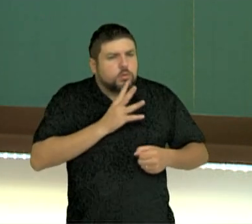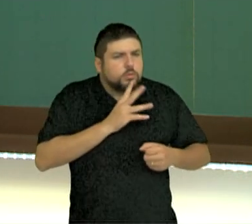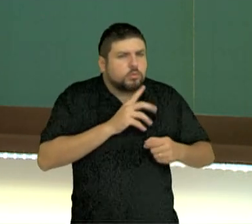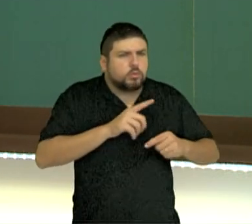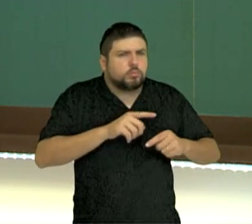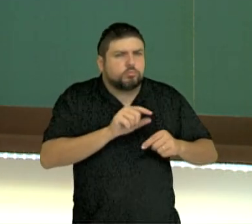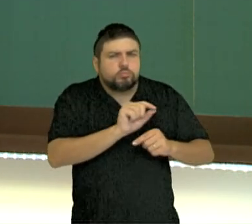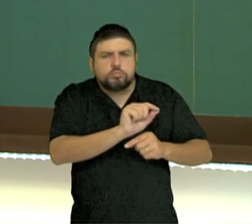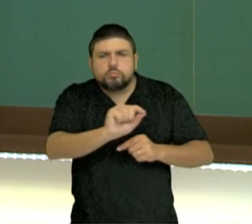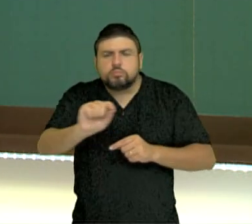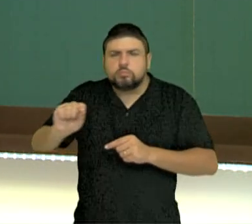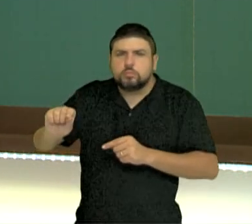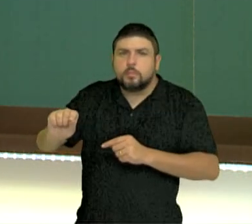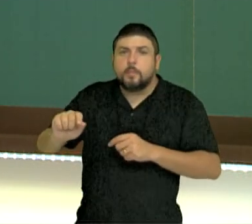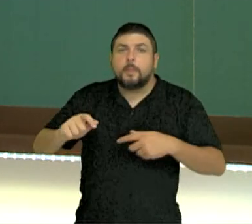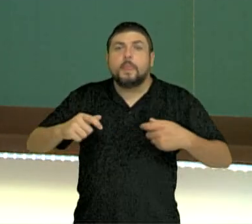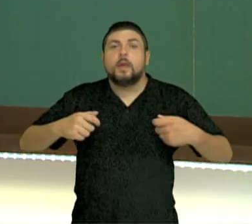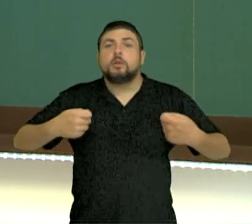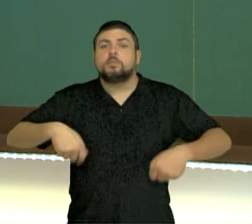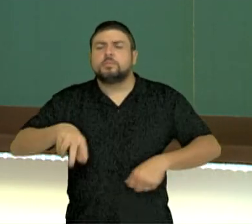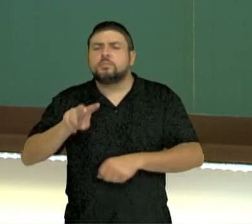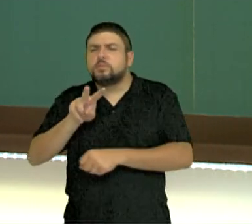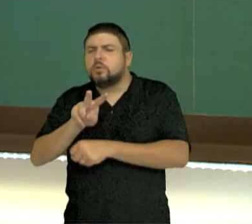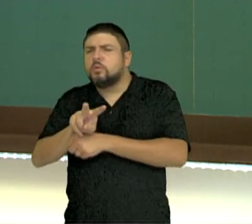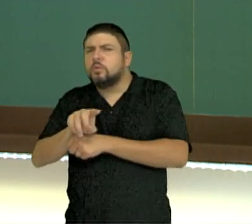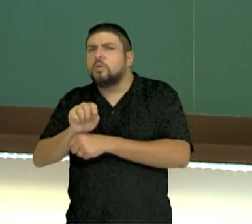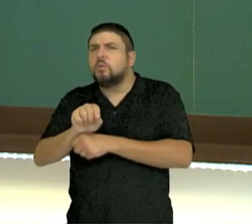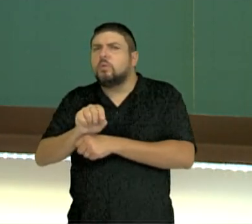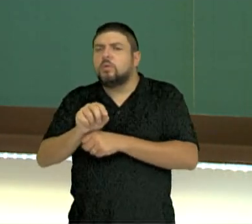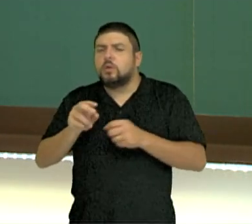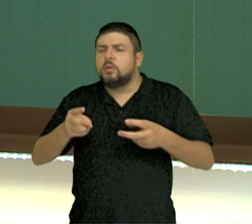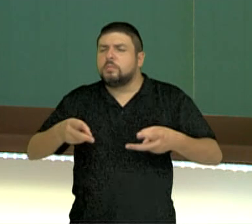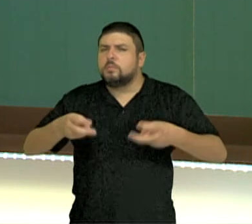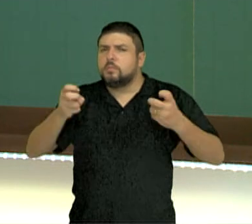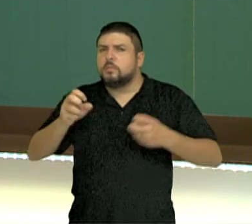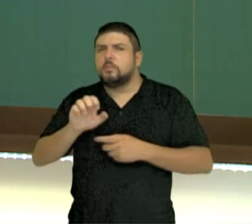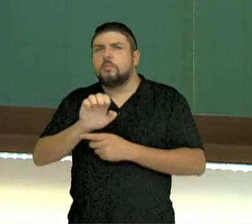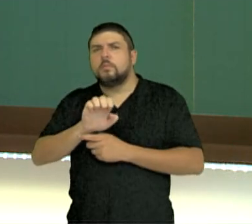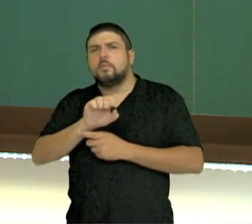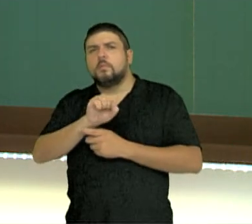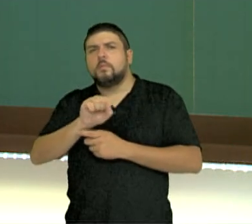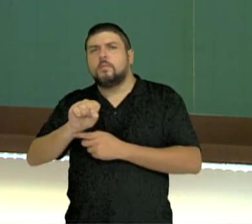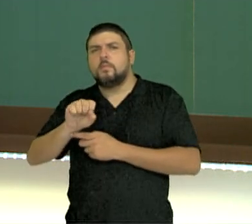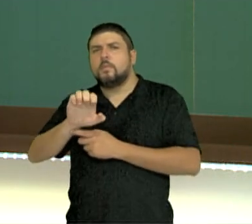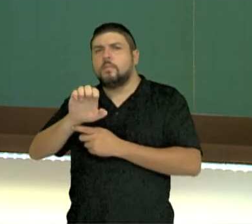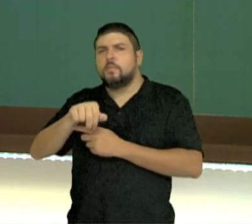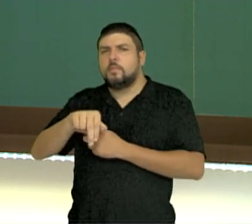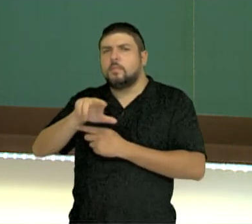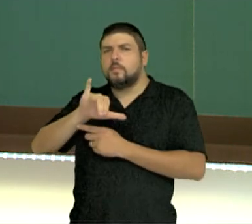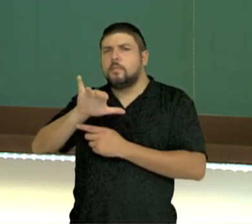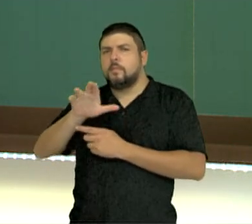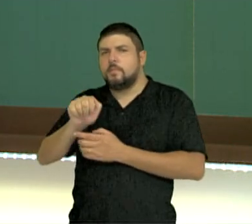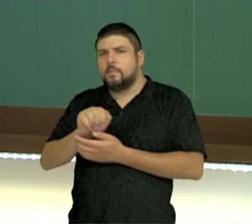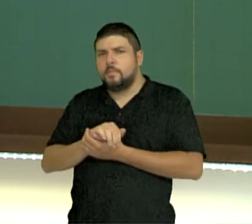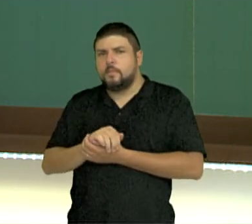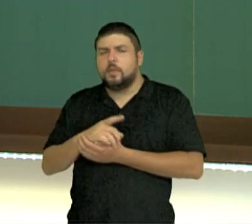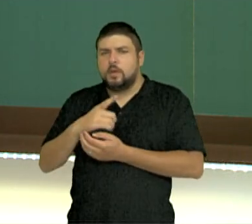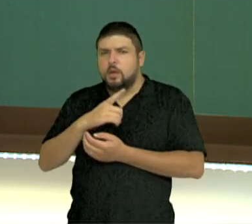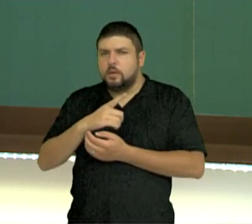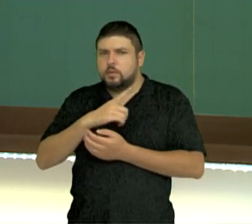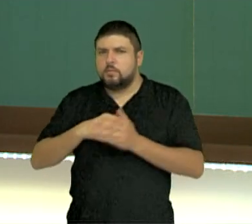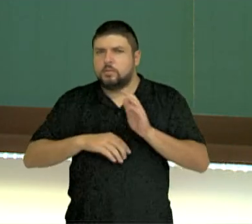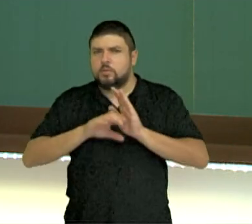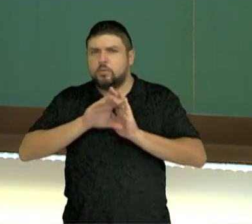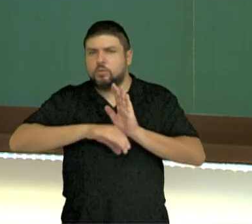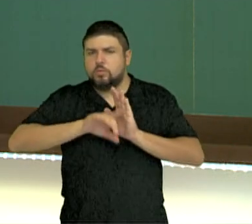precisamos ter o cuidado de reparar a sua essência. E assim aparecem alguns conceitos pertinentes